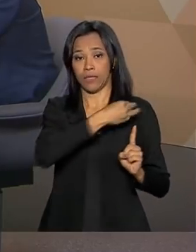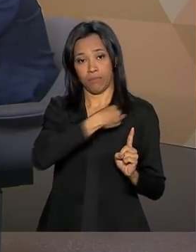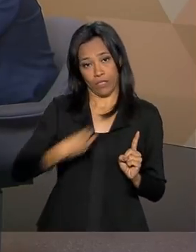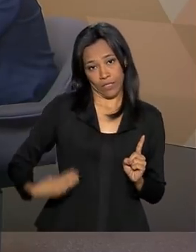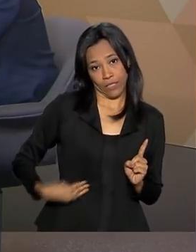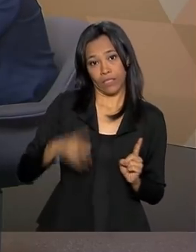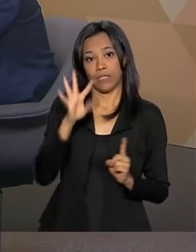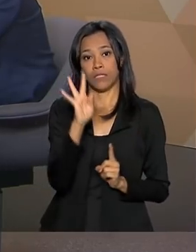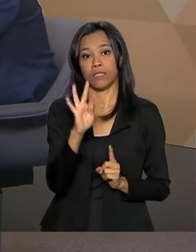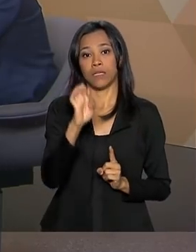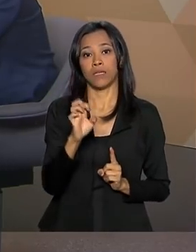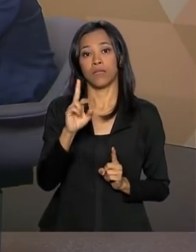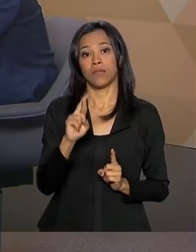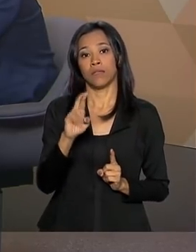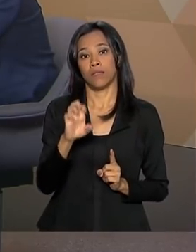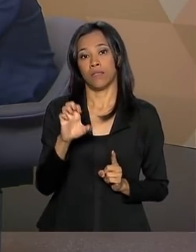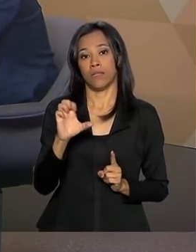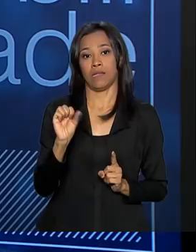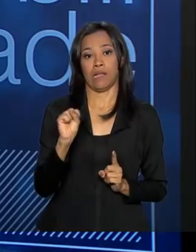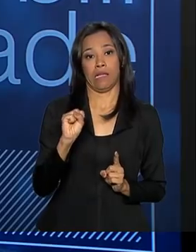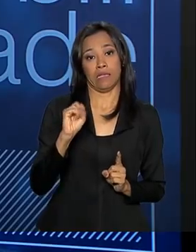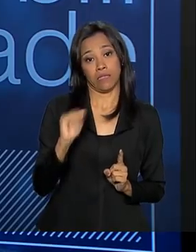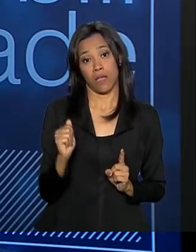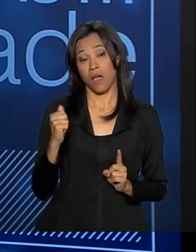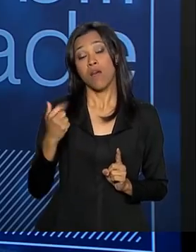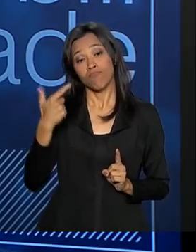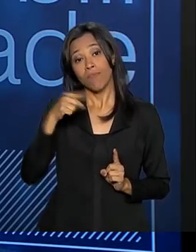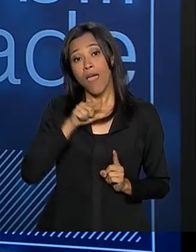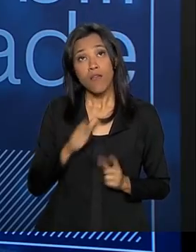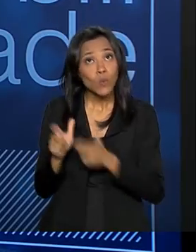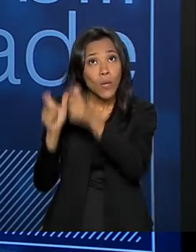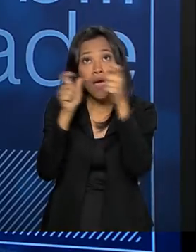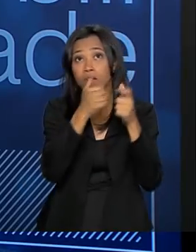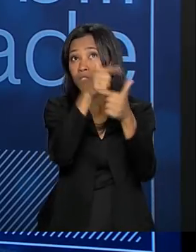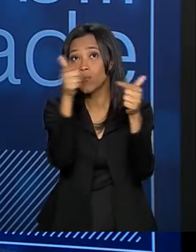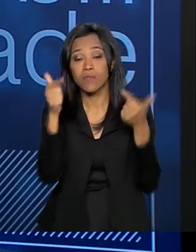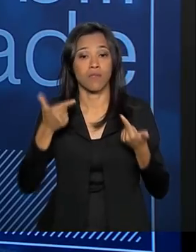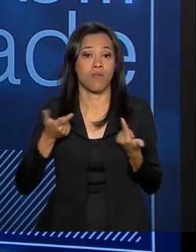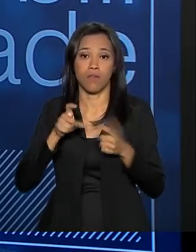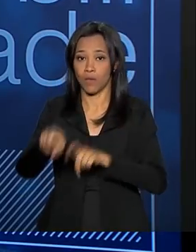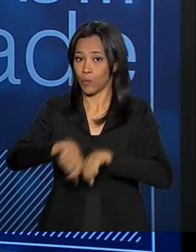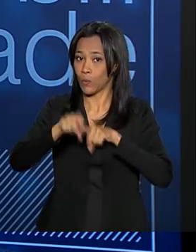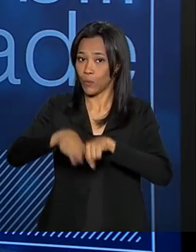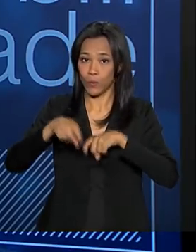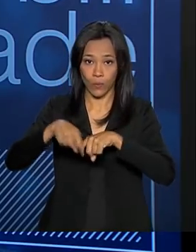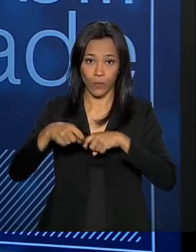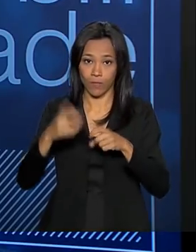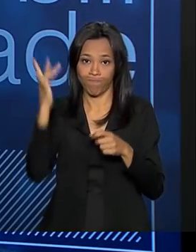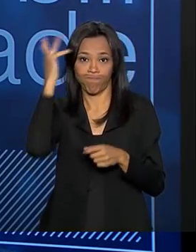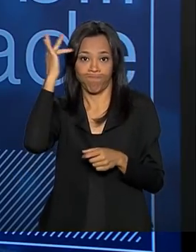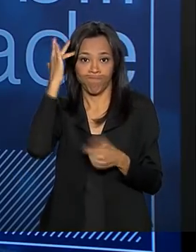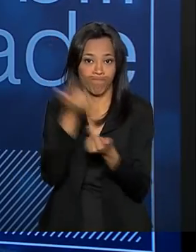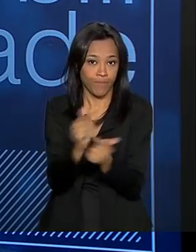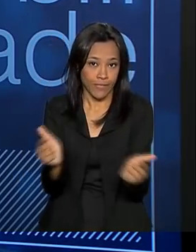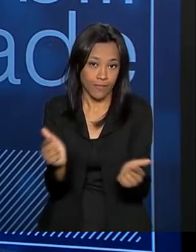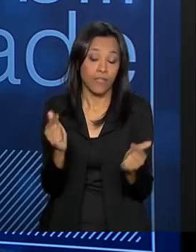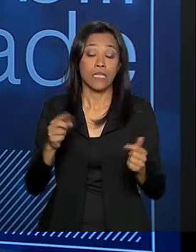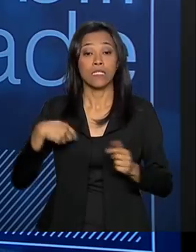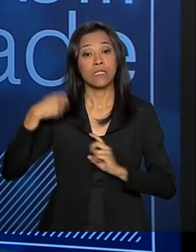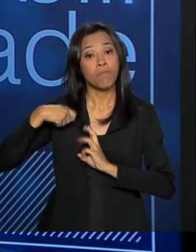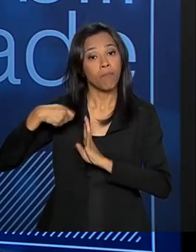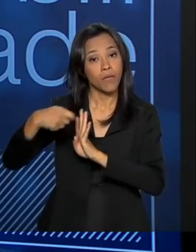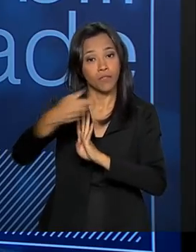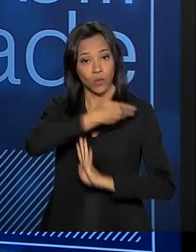especial para essas regiões que ainda não têm uma agricultura desenvolvida. Nesses primeiros meses de governo, nós temos